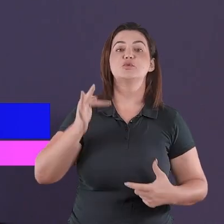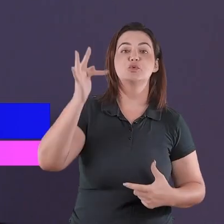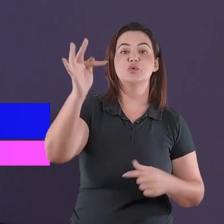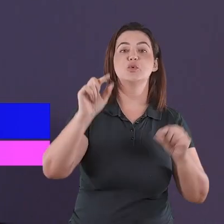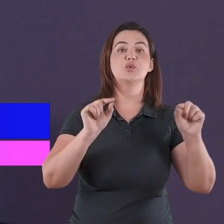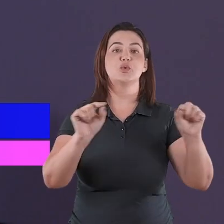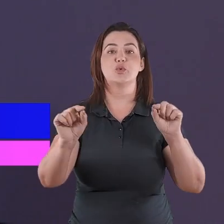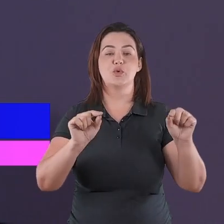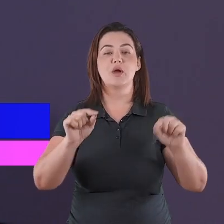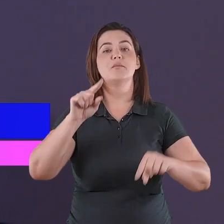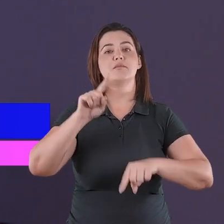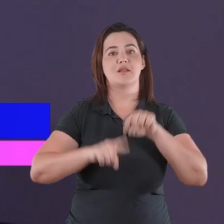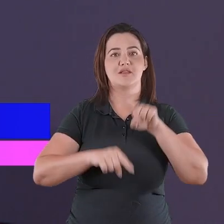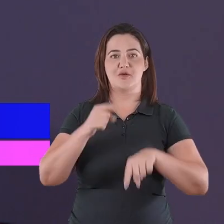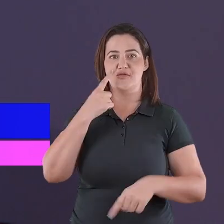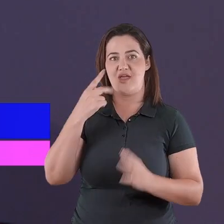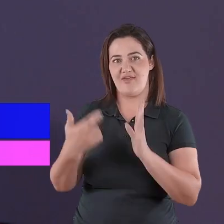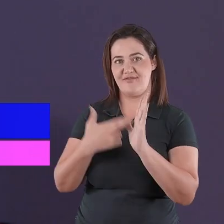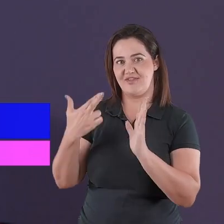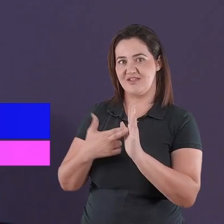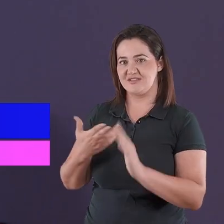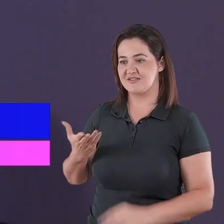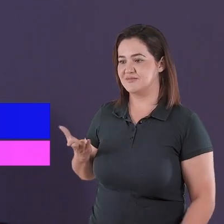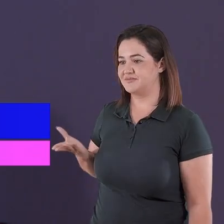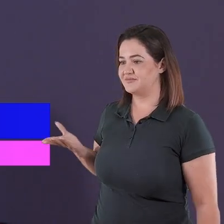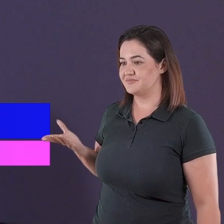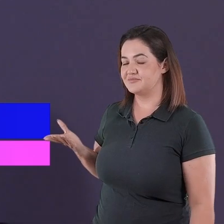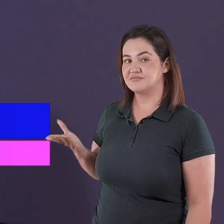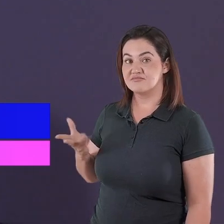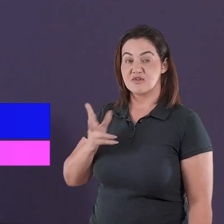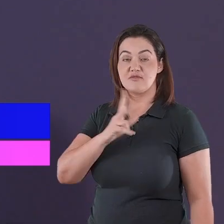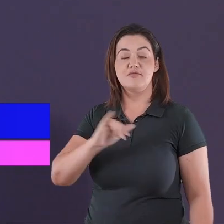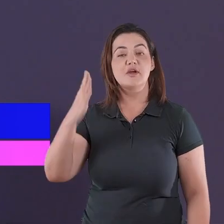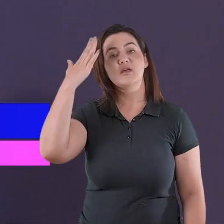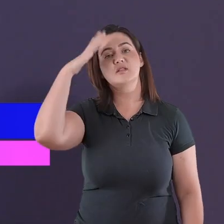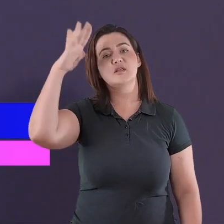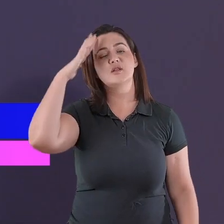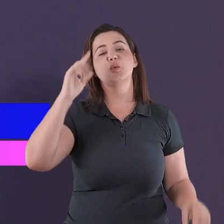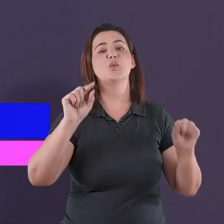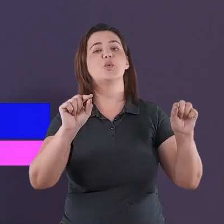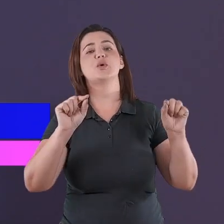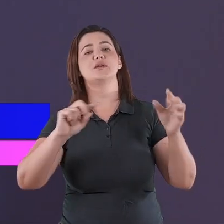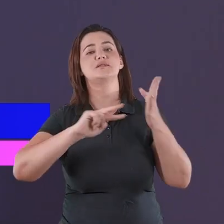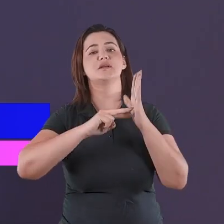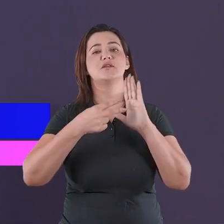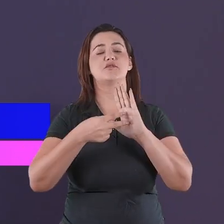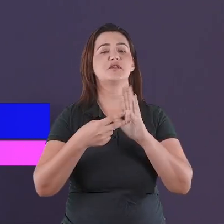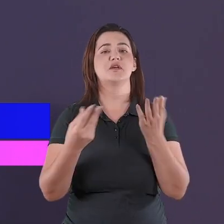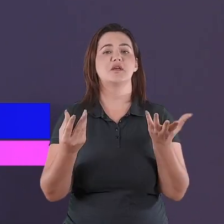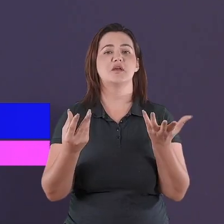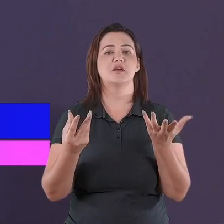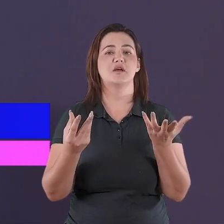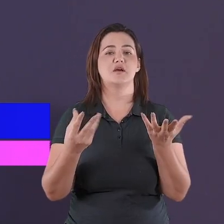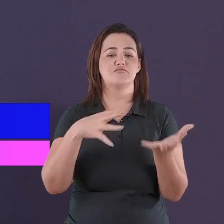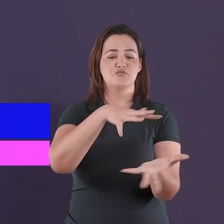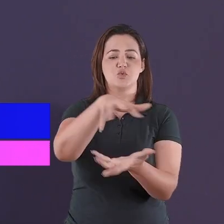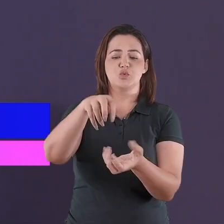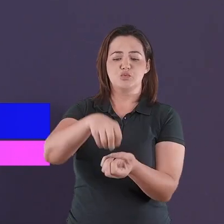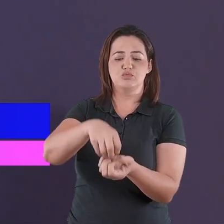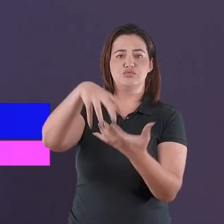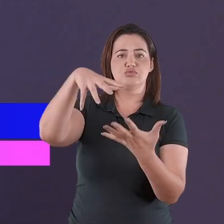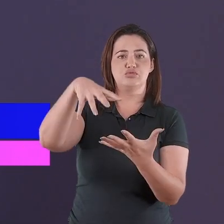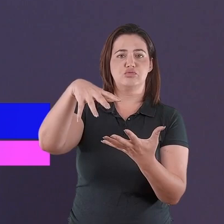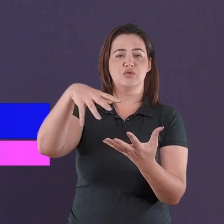aqui, que é um material excelente, você vai entender um pouquinho melhor sobre a origem da vida. Como